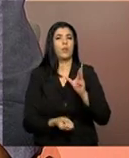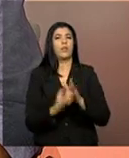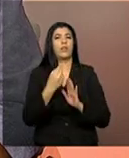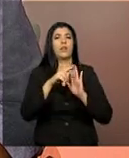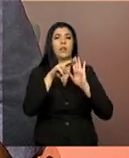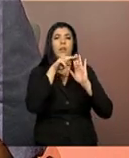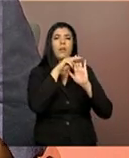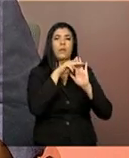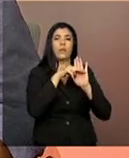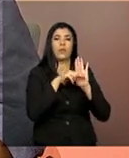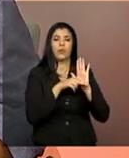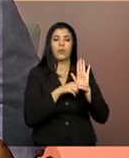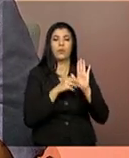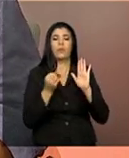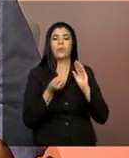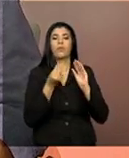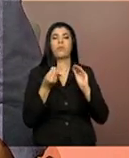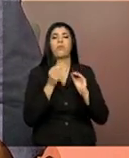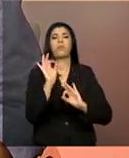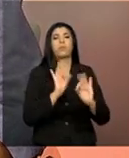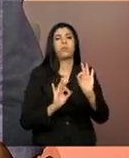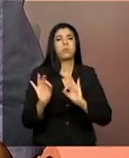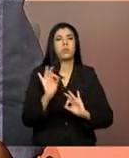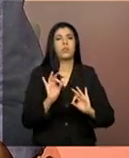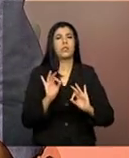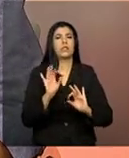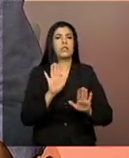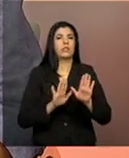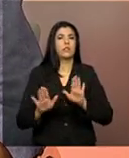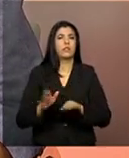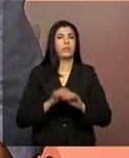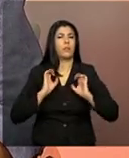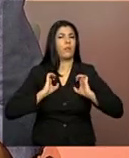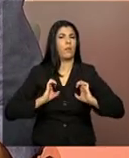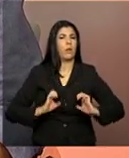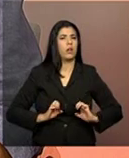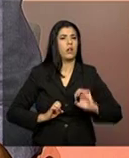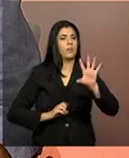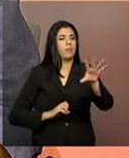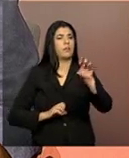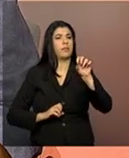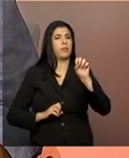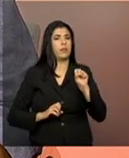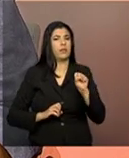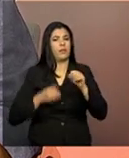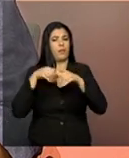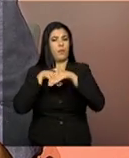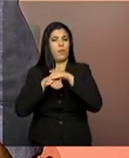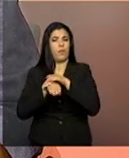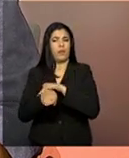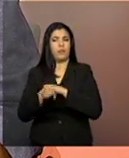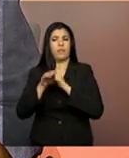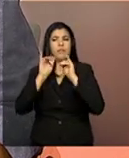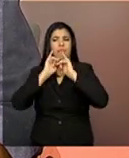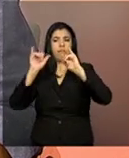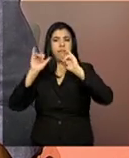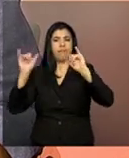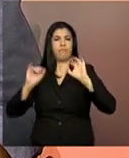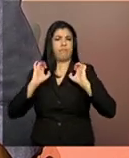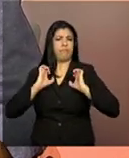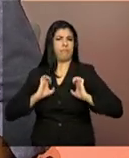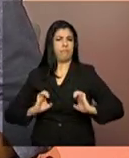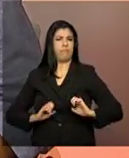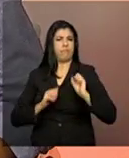aos cuidados éticos, né, com a guarda, com a coleta, com a utilização dessas informações